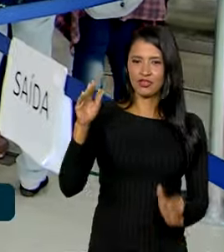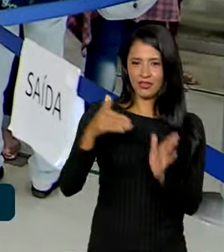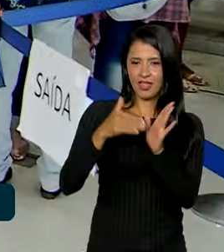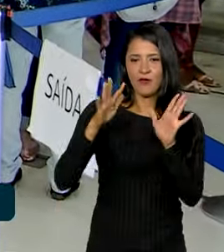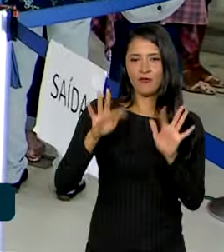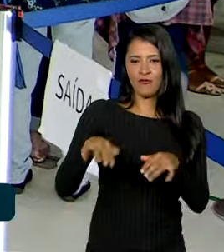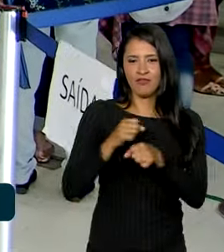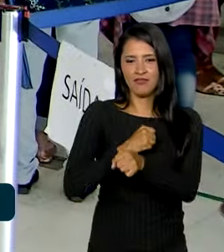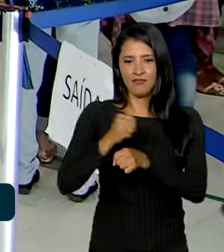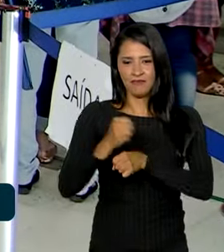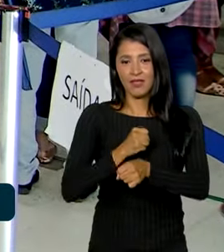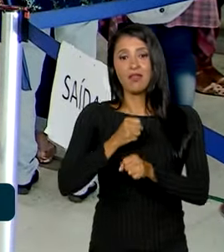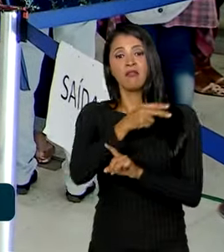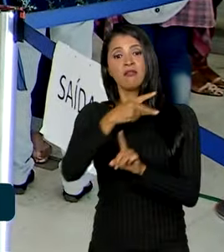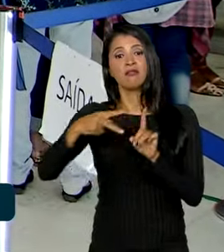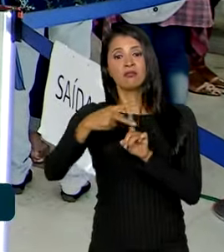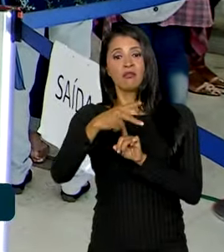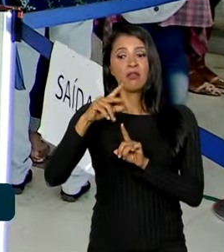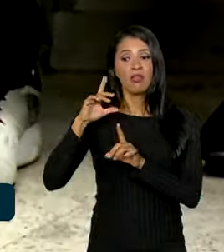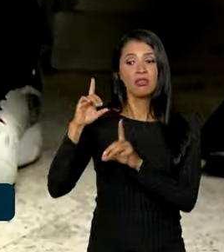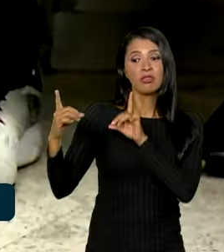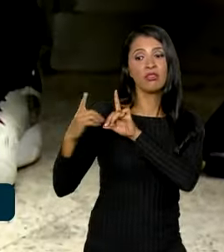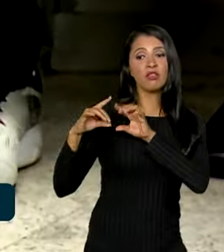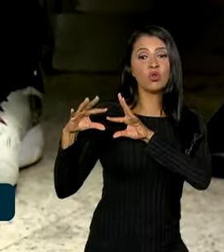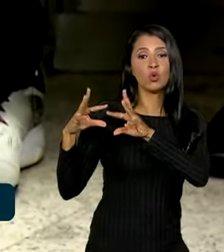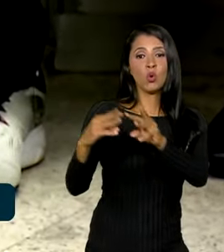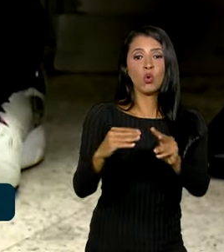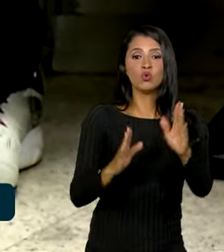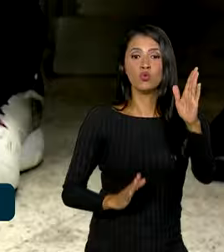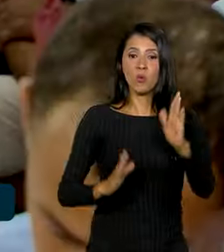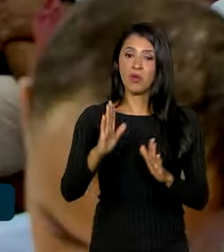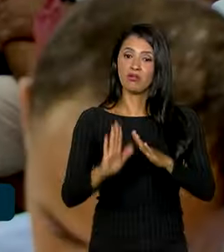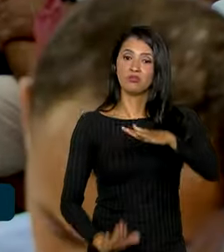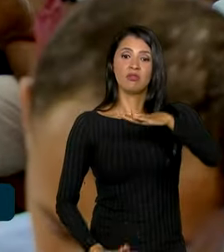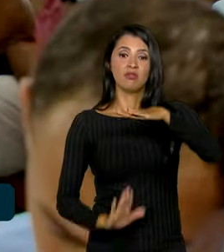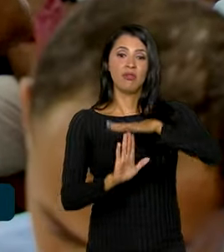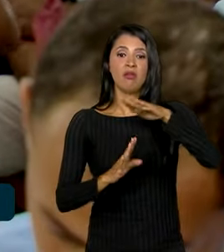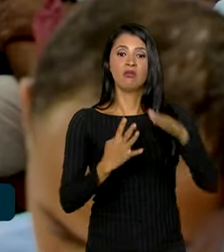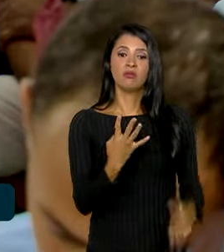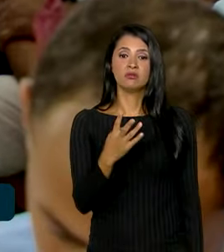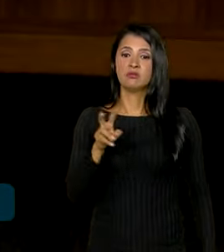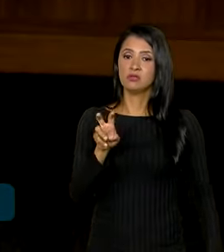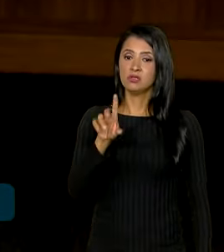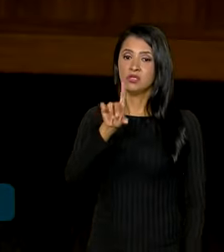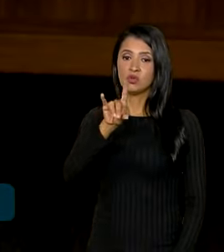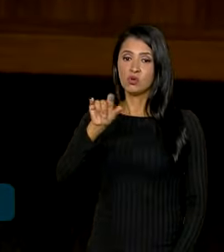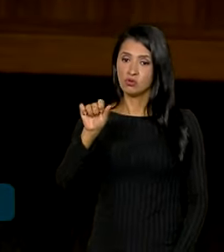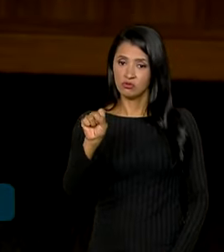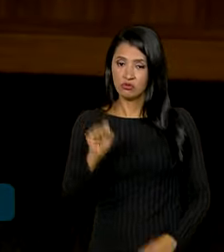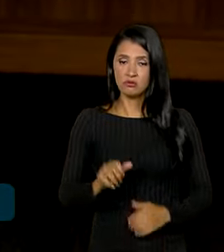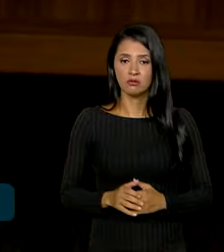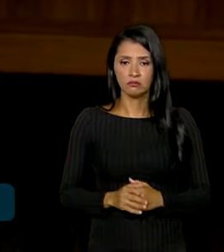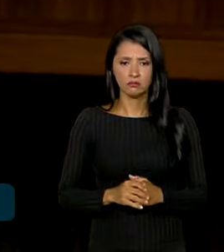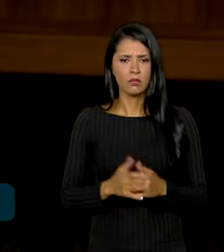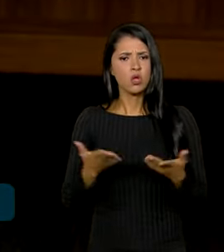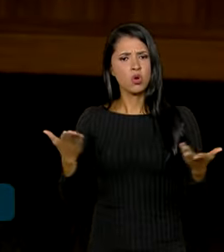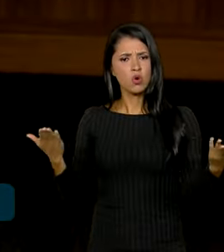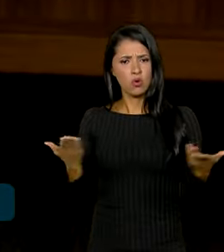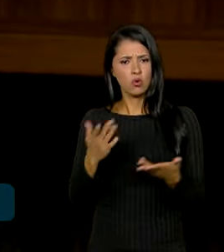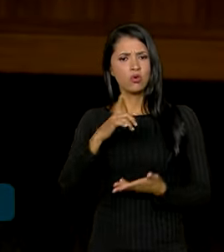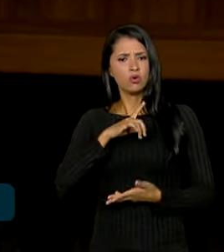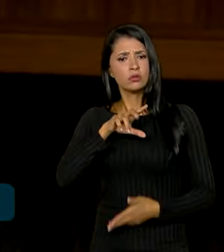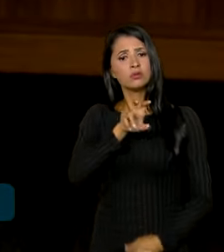o INSS quer atender a todas as demandas num prazo máximo de 45 dias. Hoje, nós estamos com